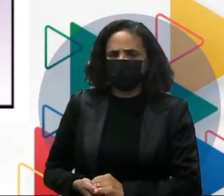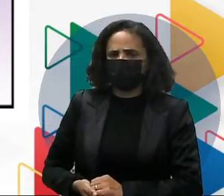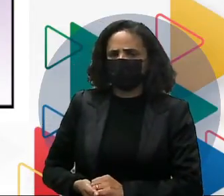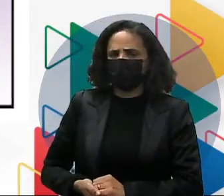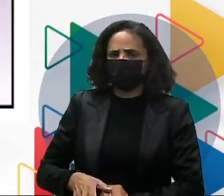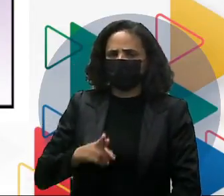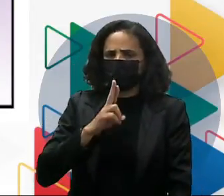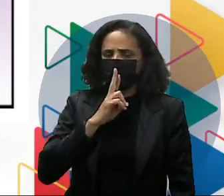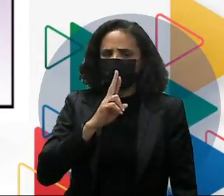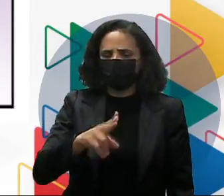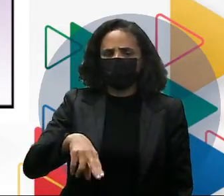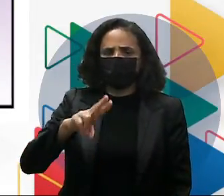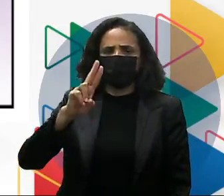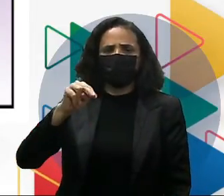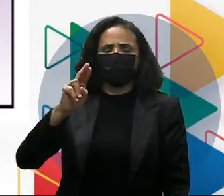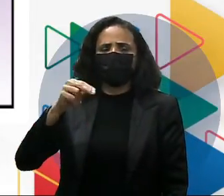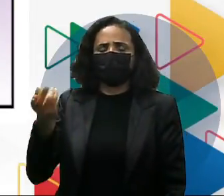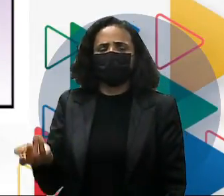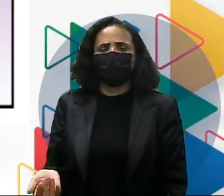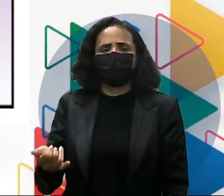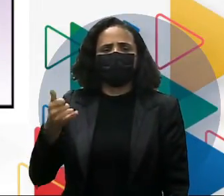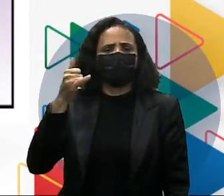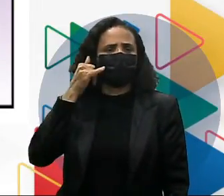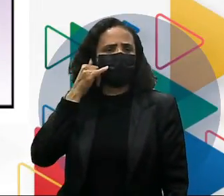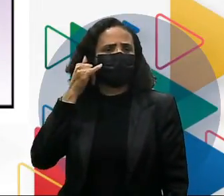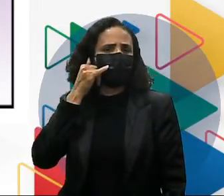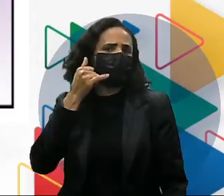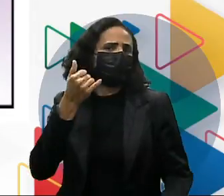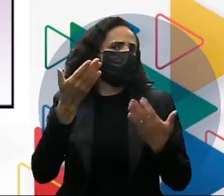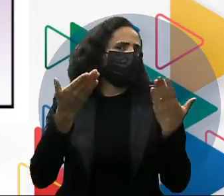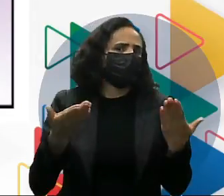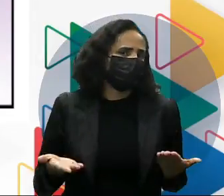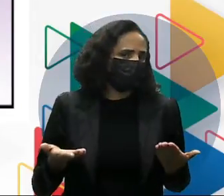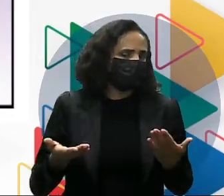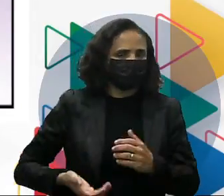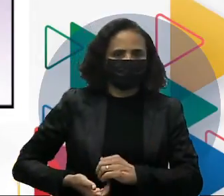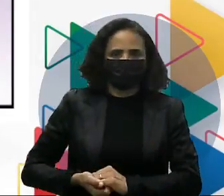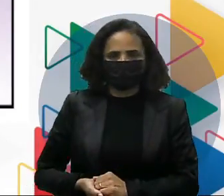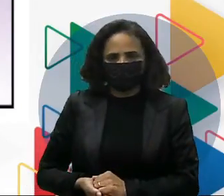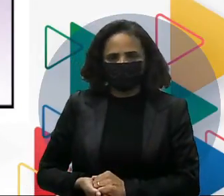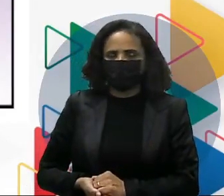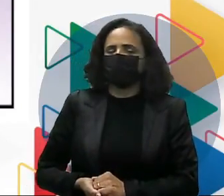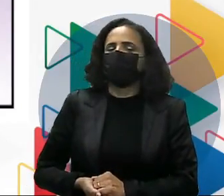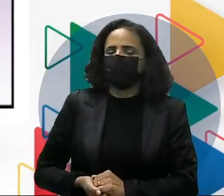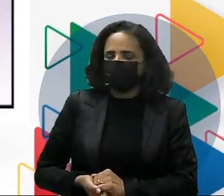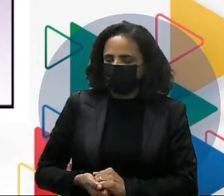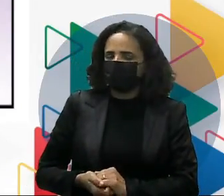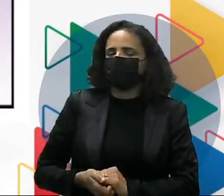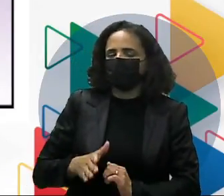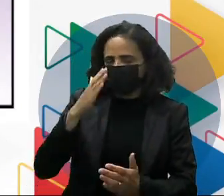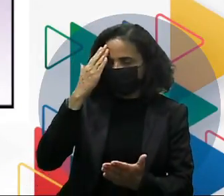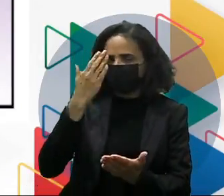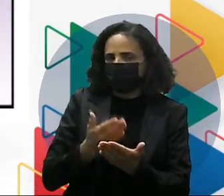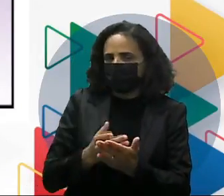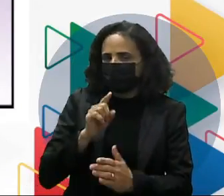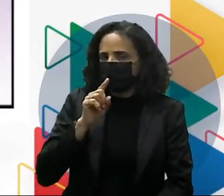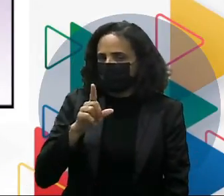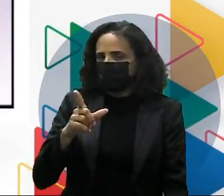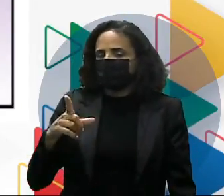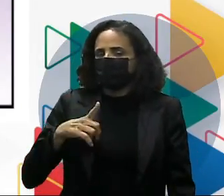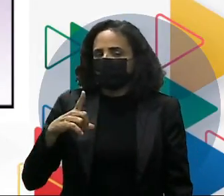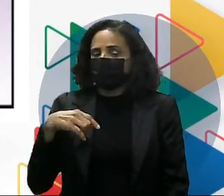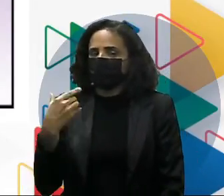quando eu ligo para o seu celular. Com certeza você tem aquele